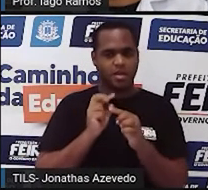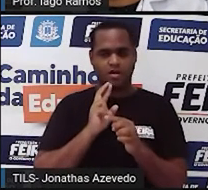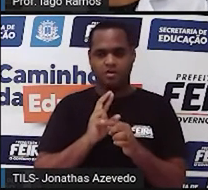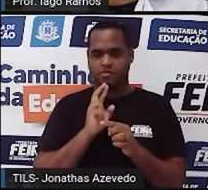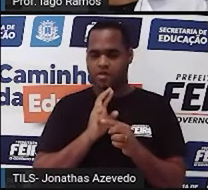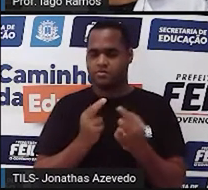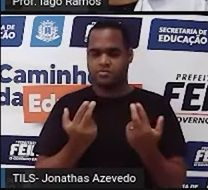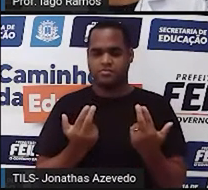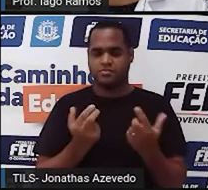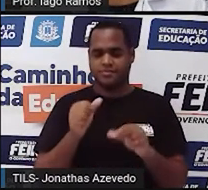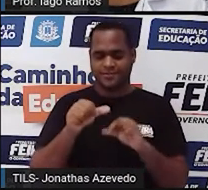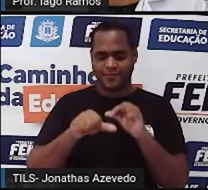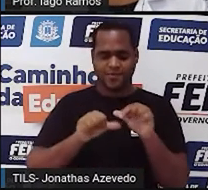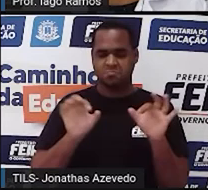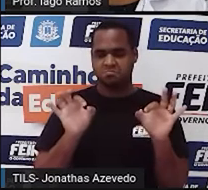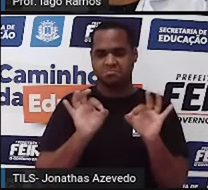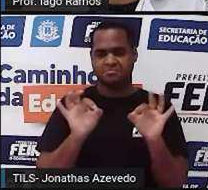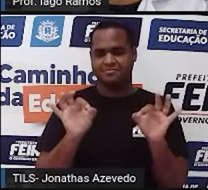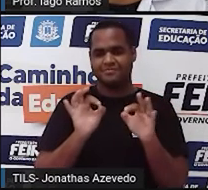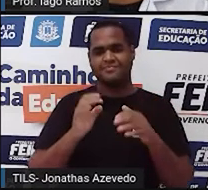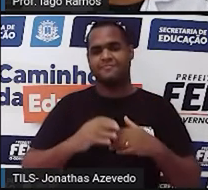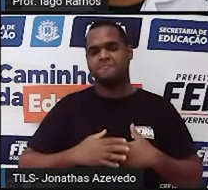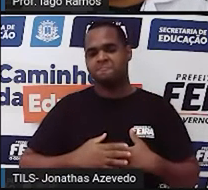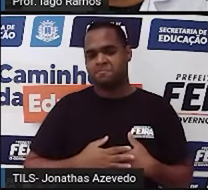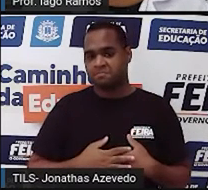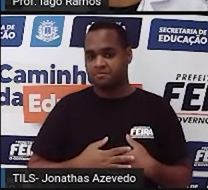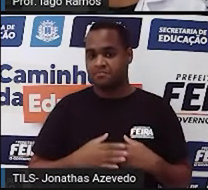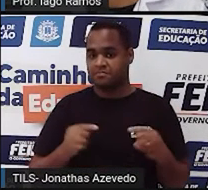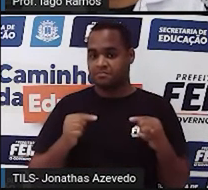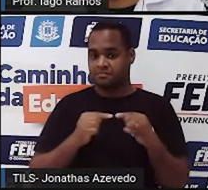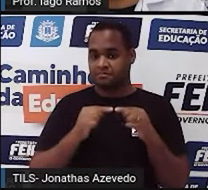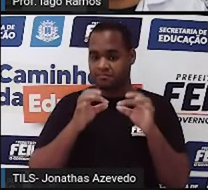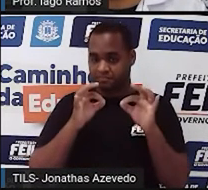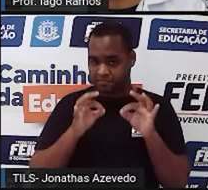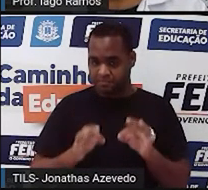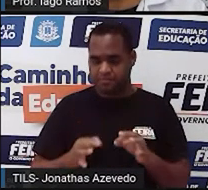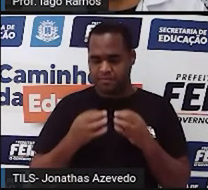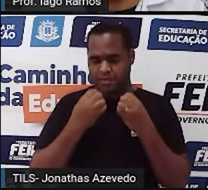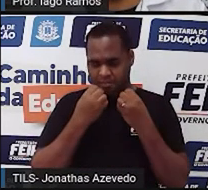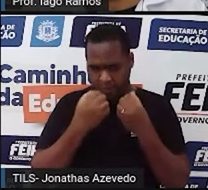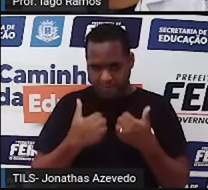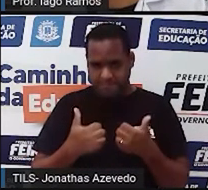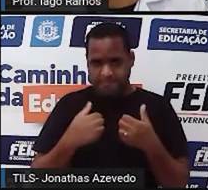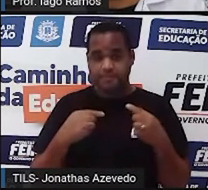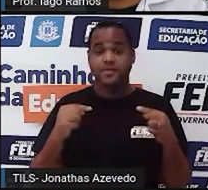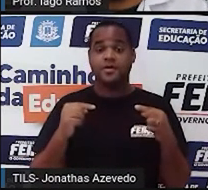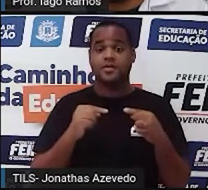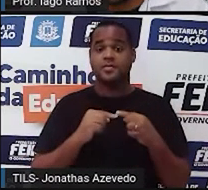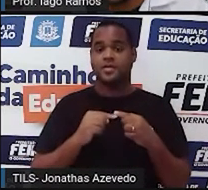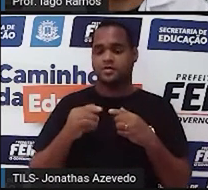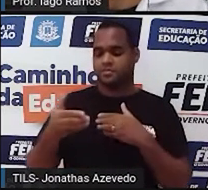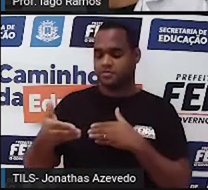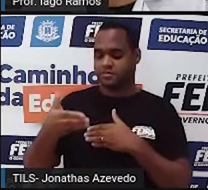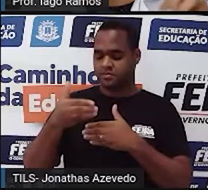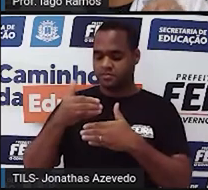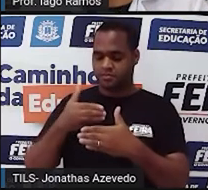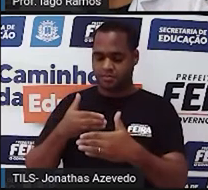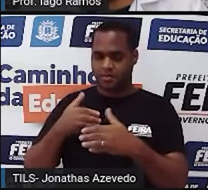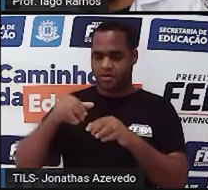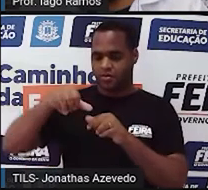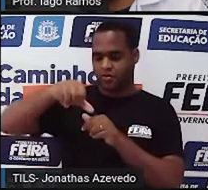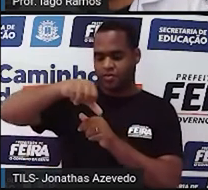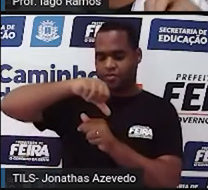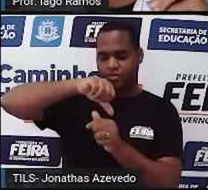Uma forma, a forma legal, a forma matemática de dizer isso é que a ordem das